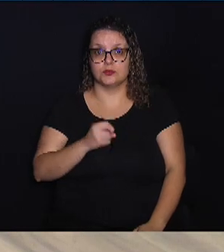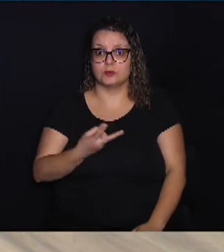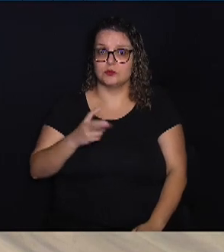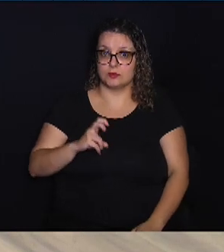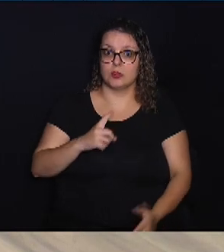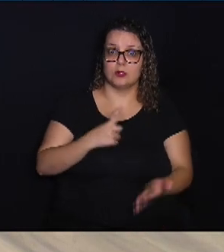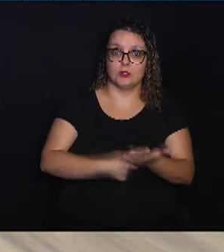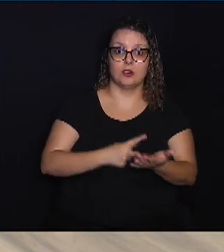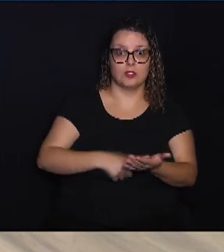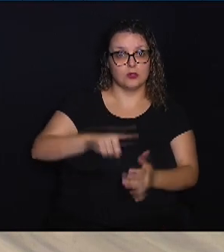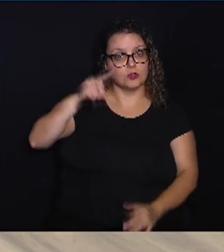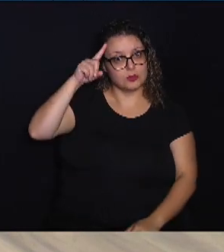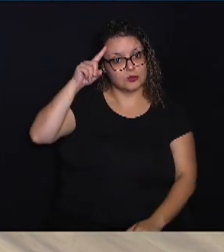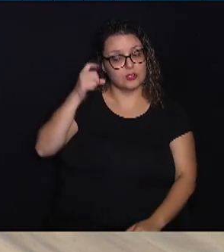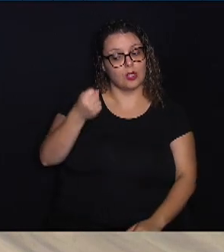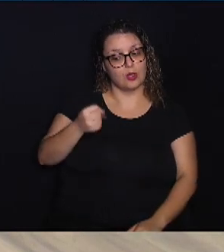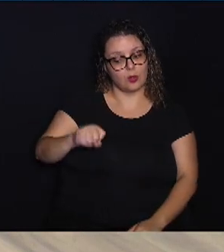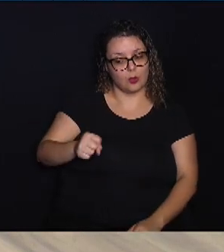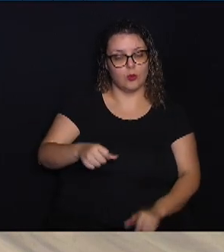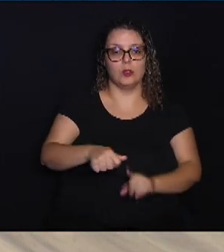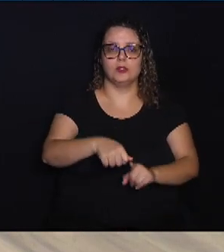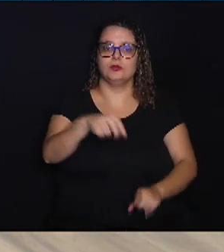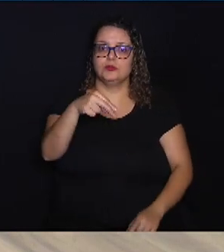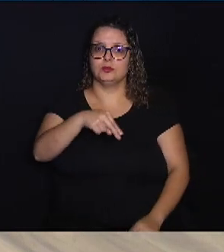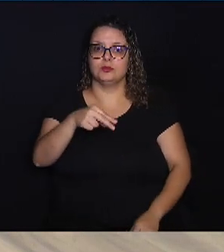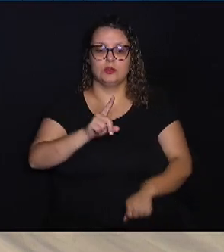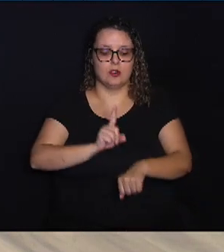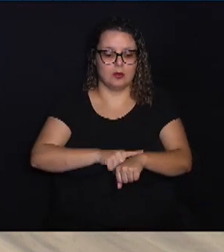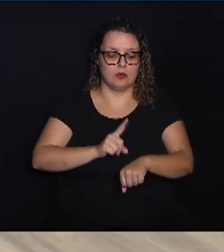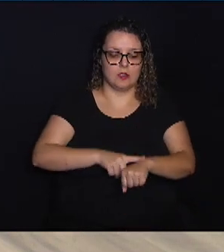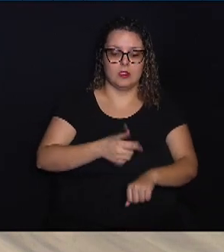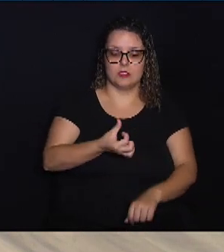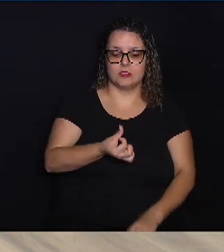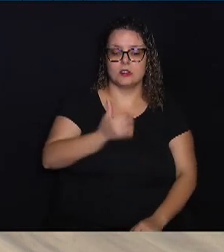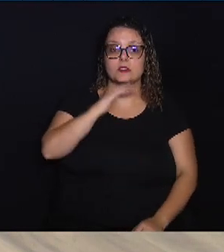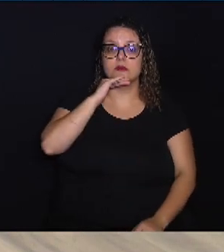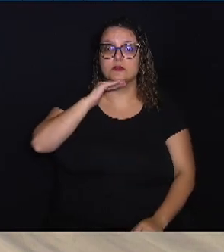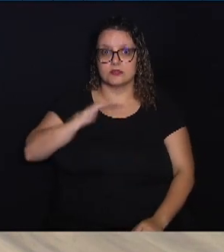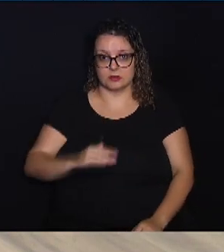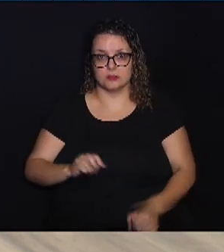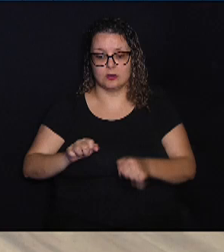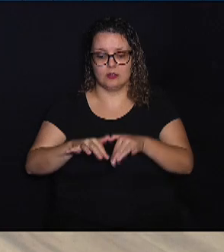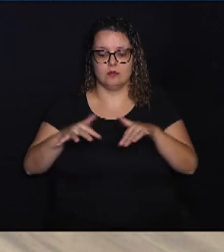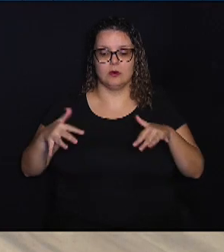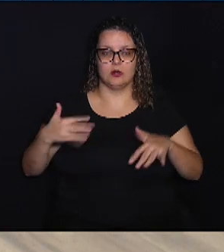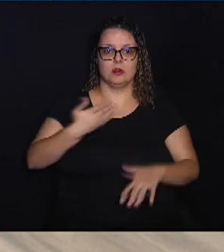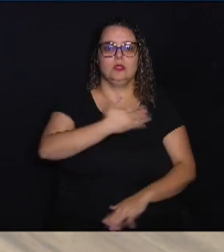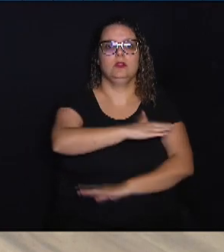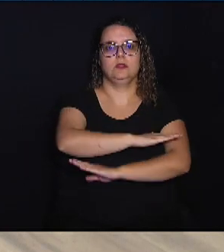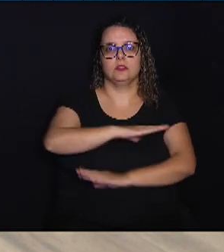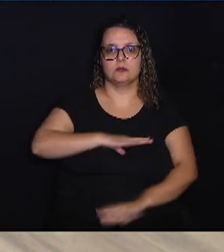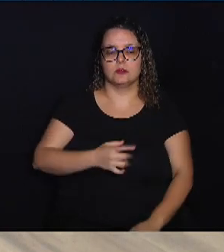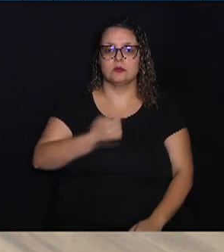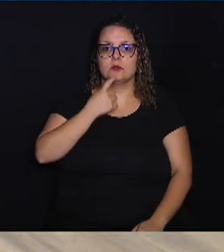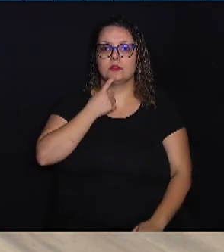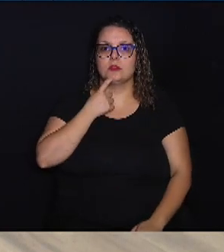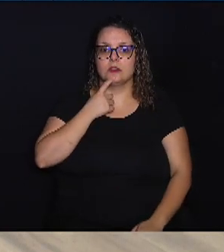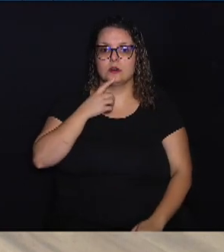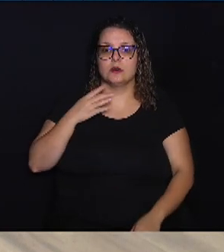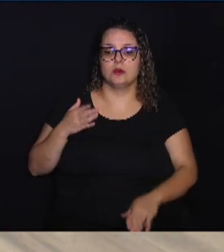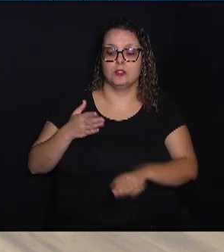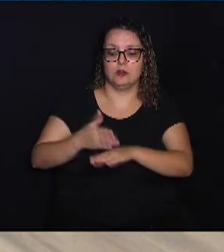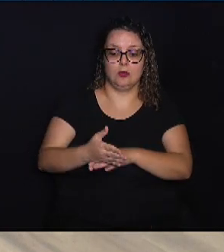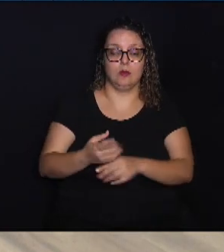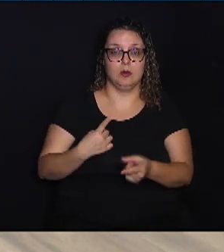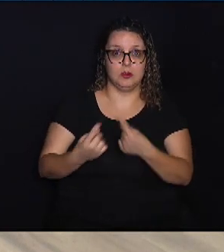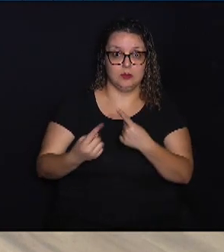marcado por o dia 8 de novembro, a partir das 6 horas da tarde, no plenário da Câmara Municipal. E como a entrada do